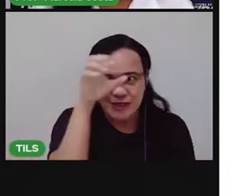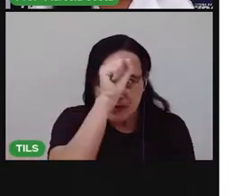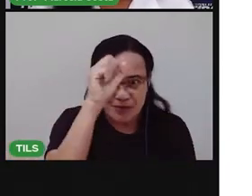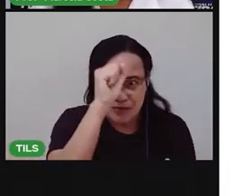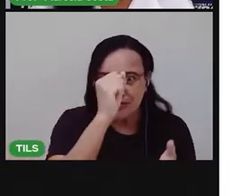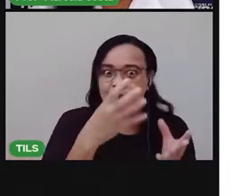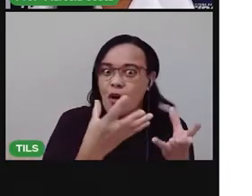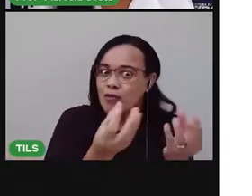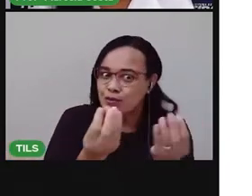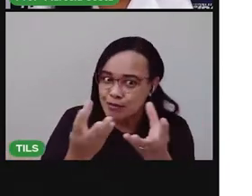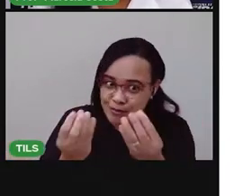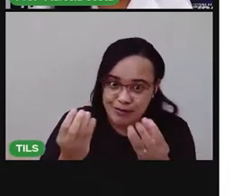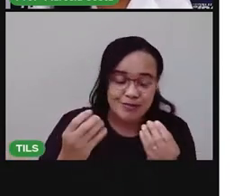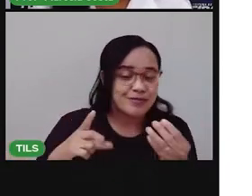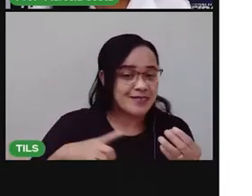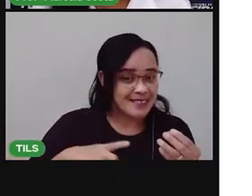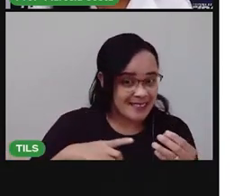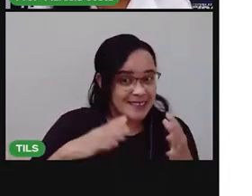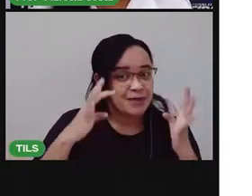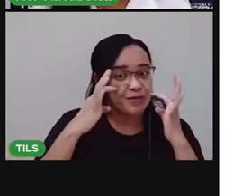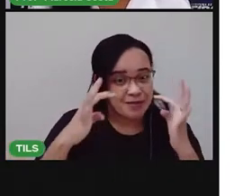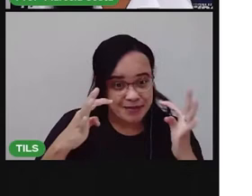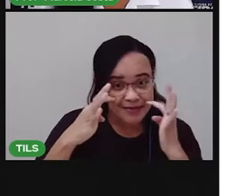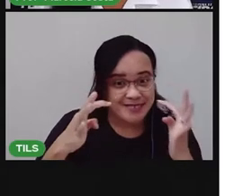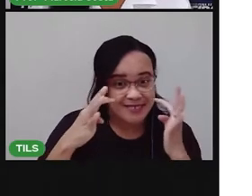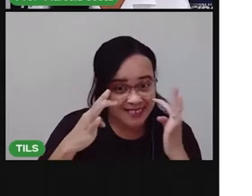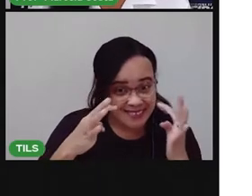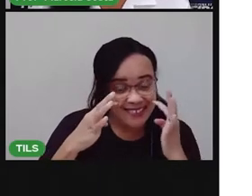preste atenção pra não perder nada, tá bom?